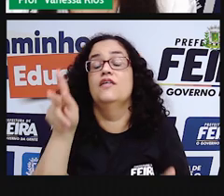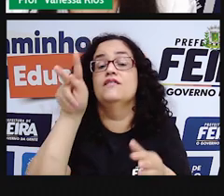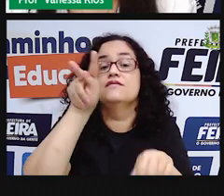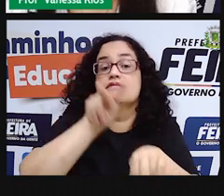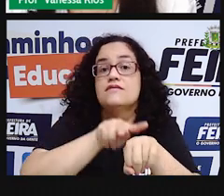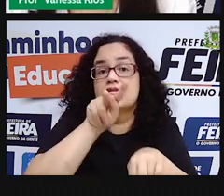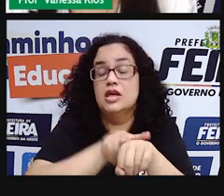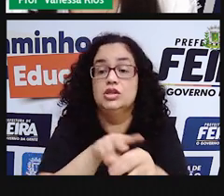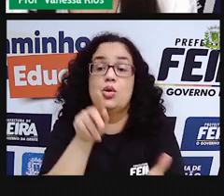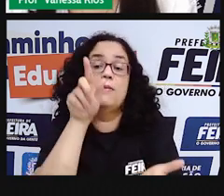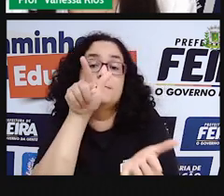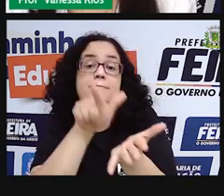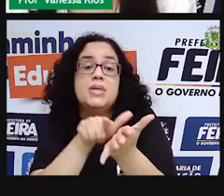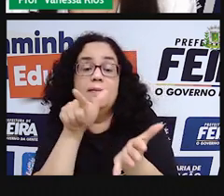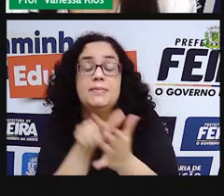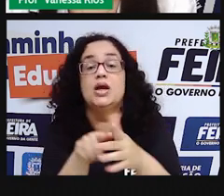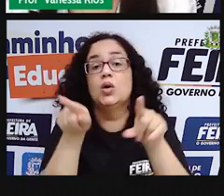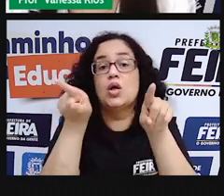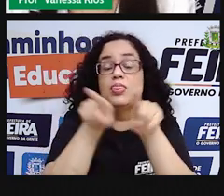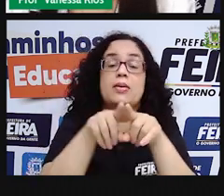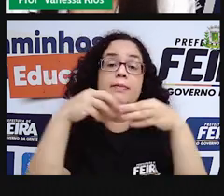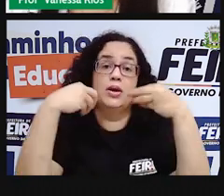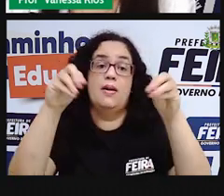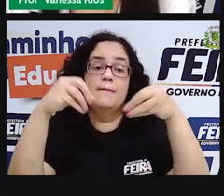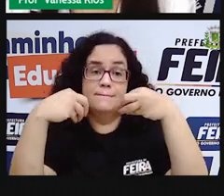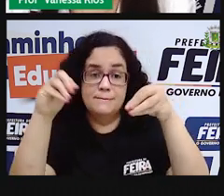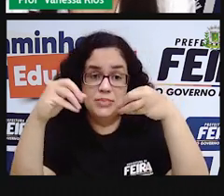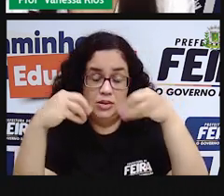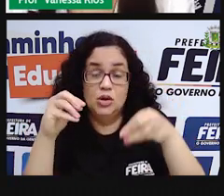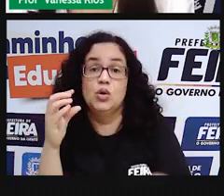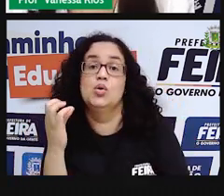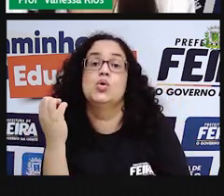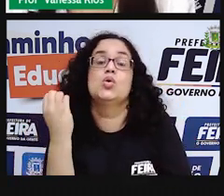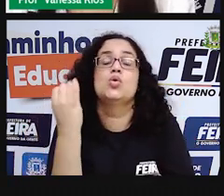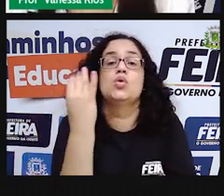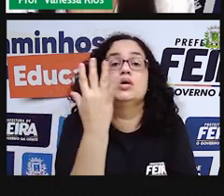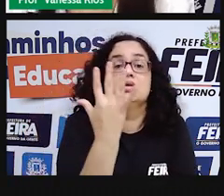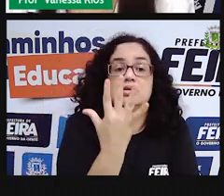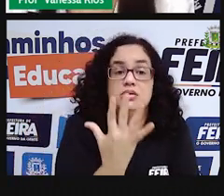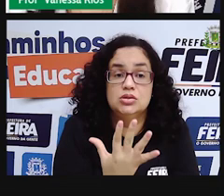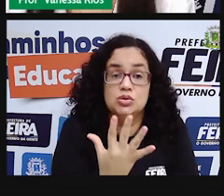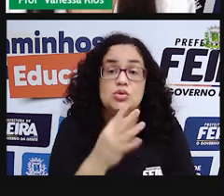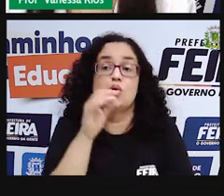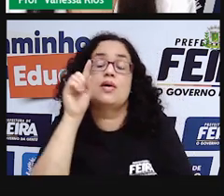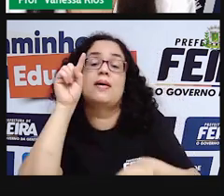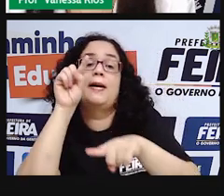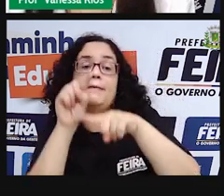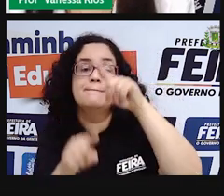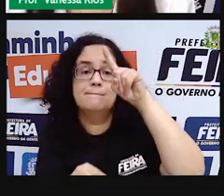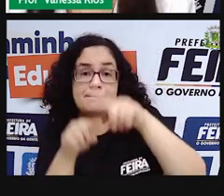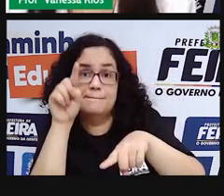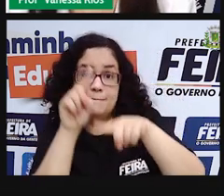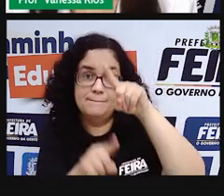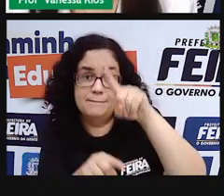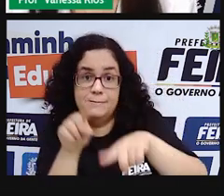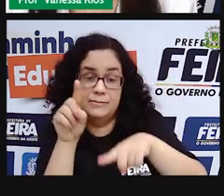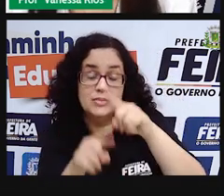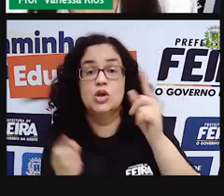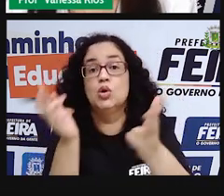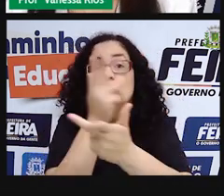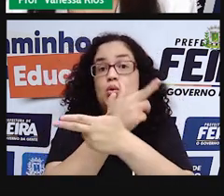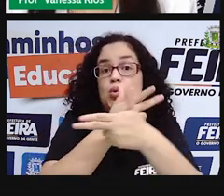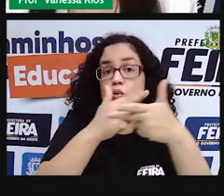papel e também para o plástico, uma grande quantidade, né, de objetos e de coisas